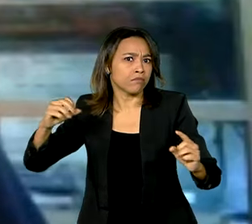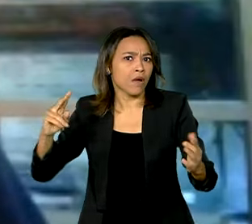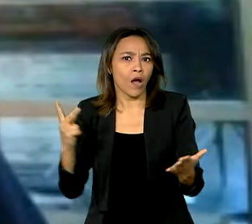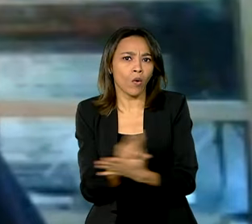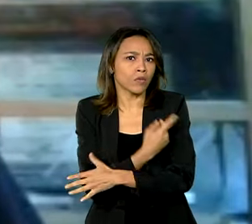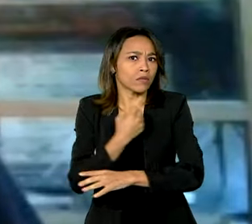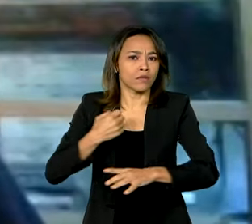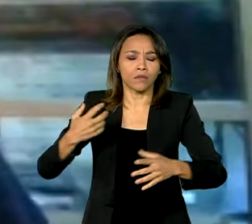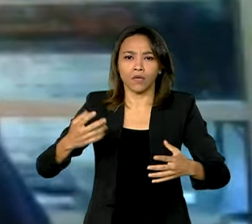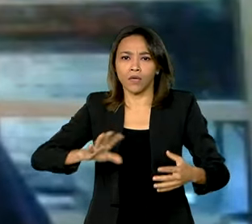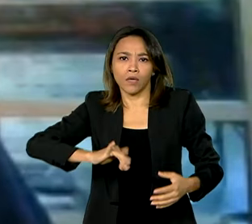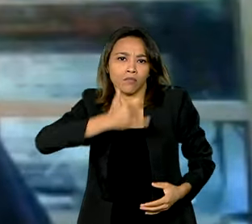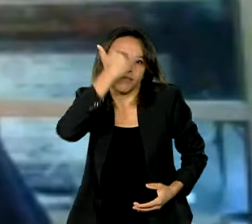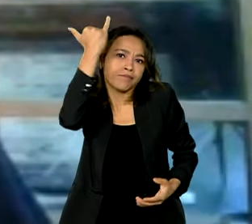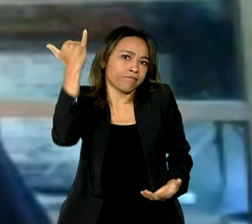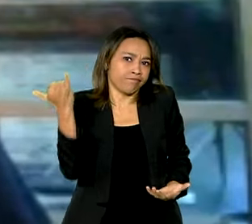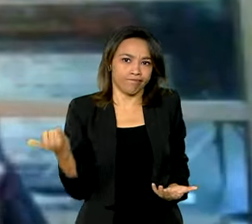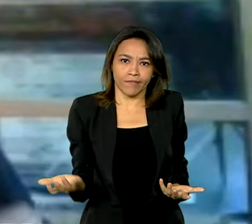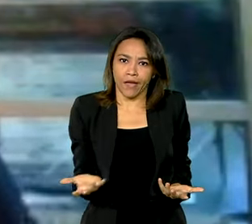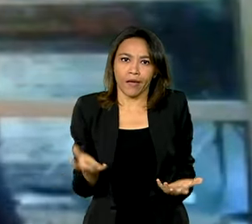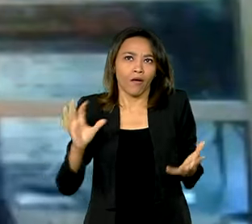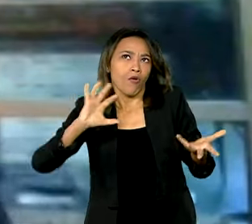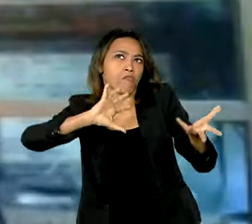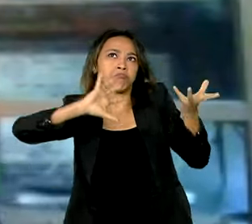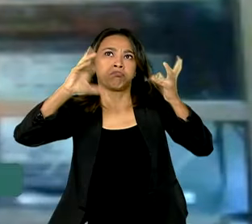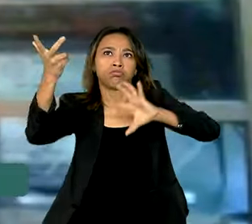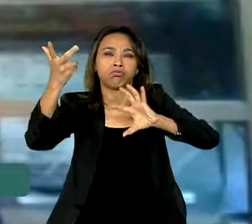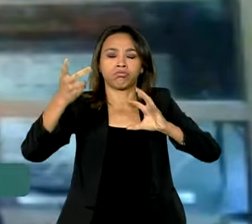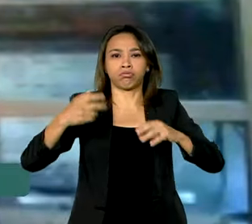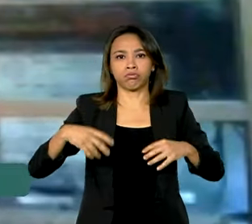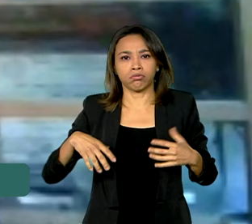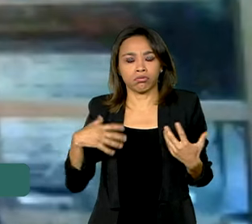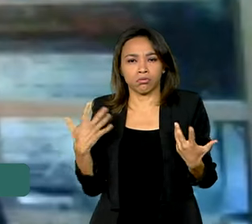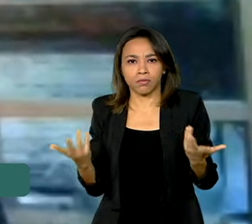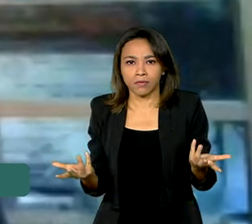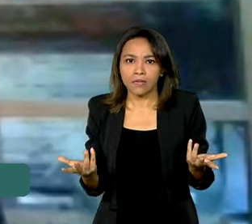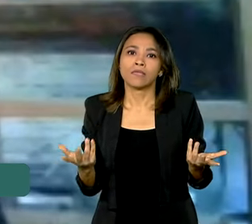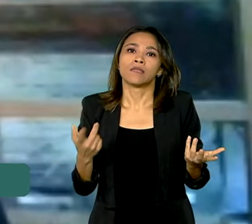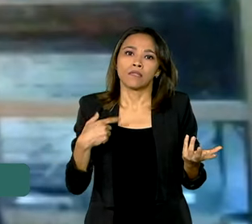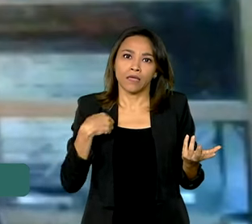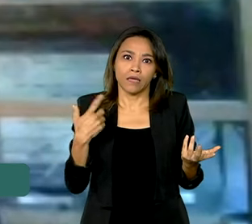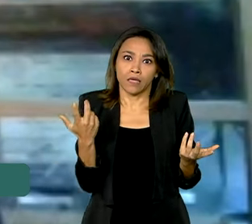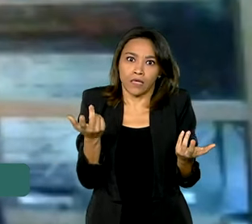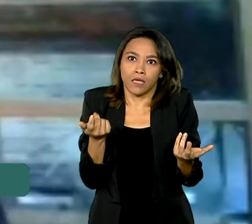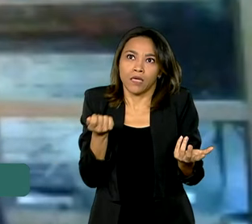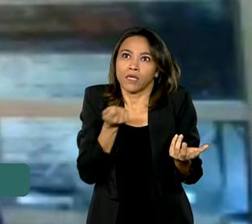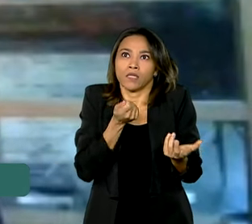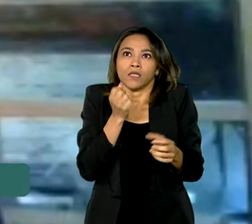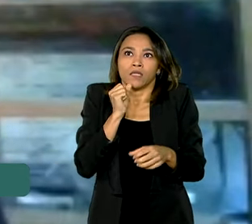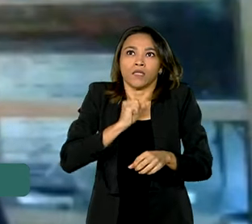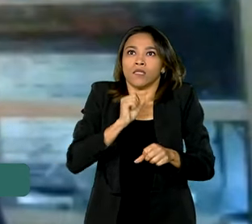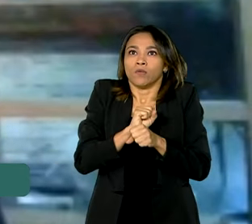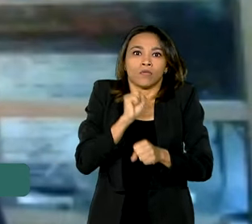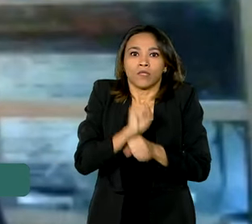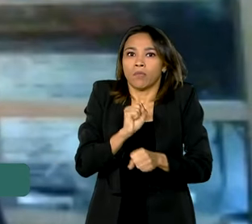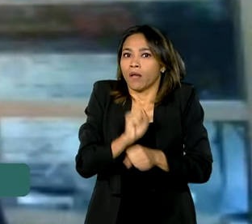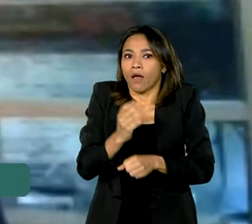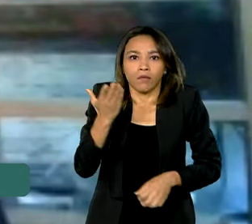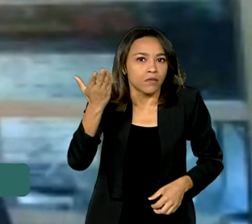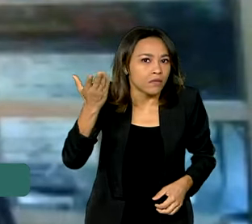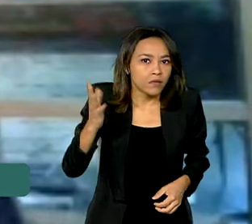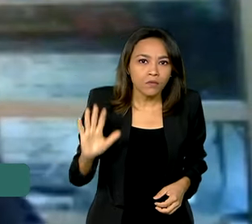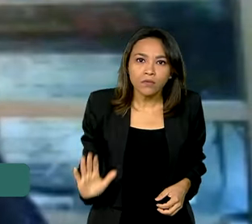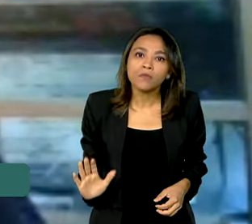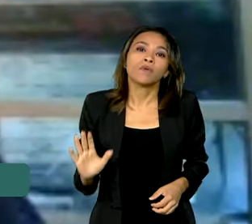grande ou alguma questão climática muito fora da expectativa do que se possa imaginar,